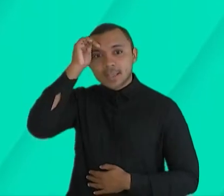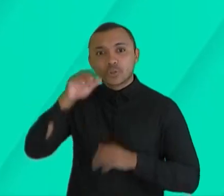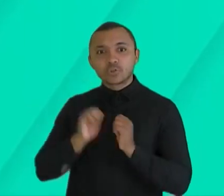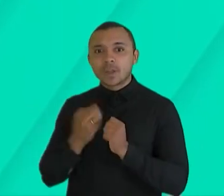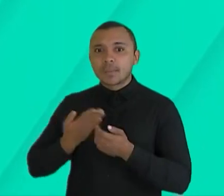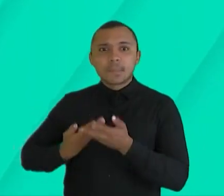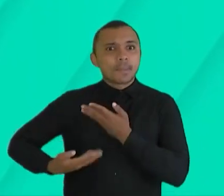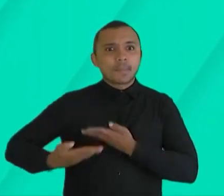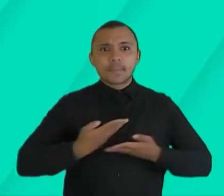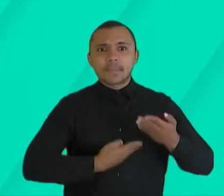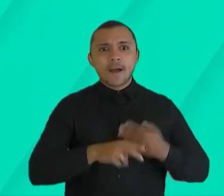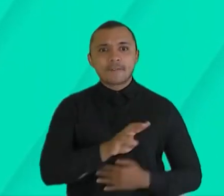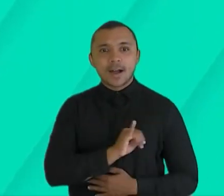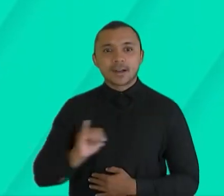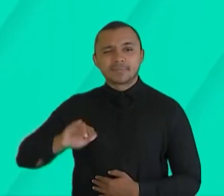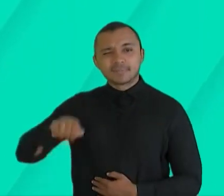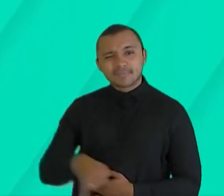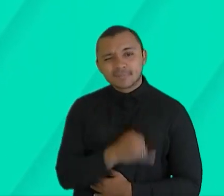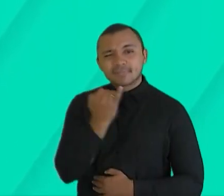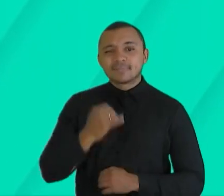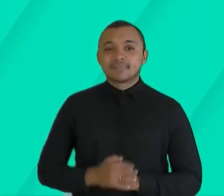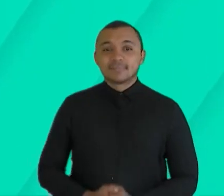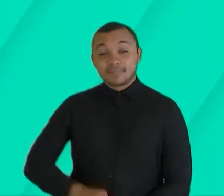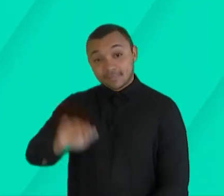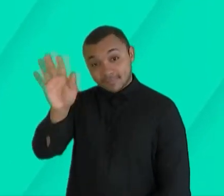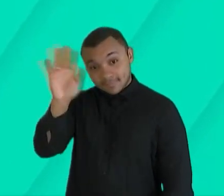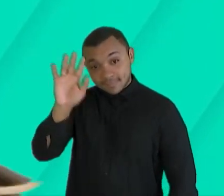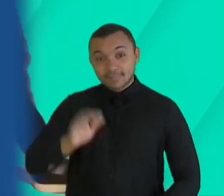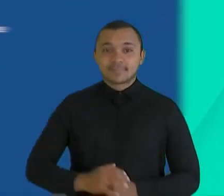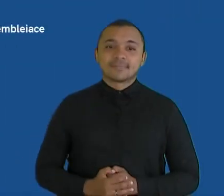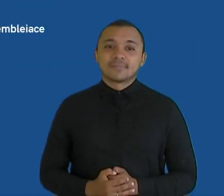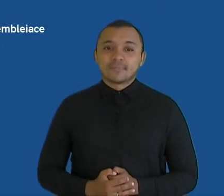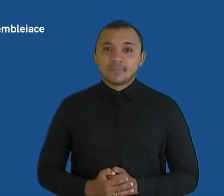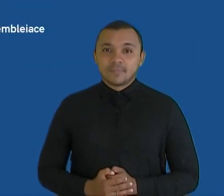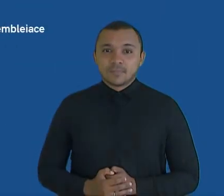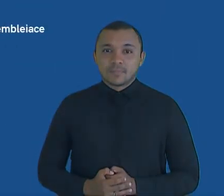com todo mundo, beleza? Aproveite seu fim de semana. Valeu!